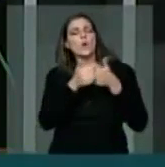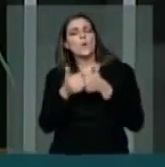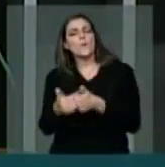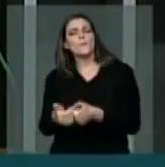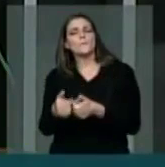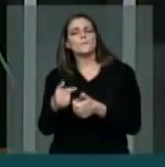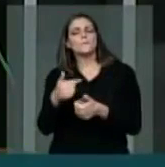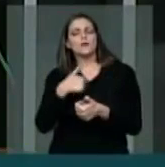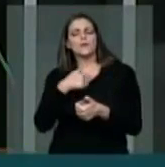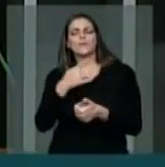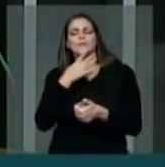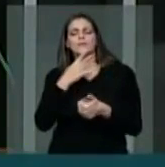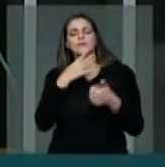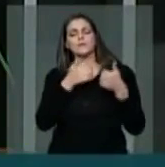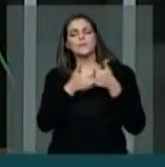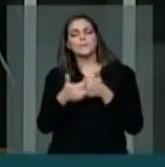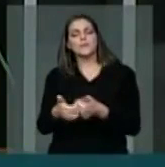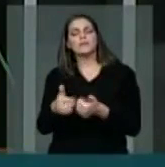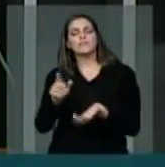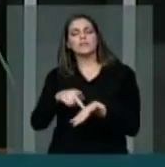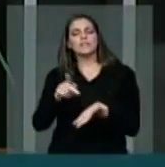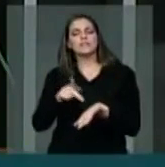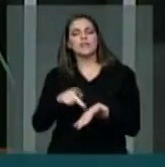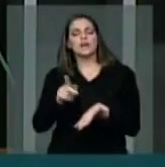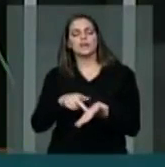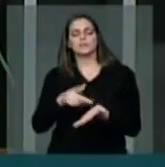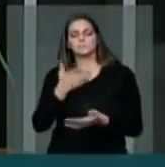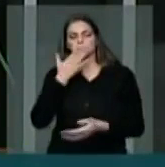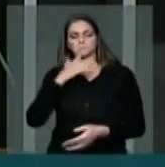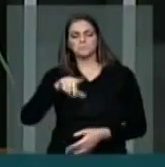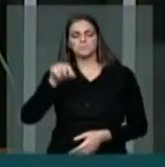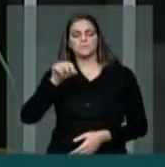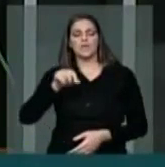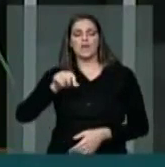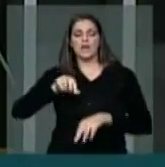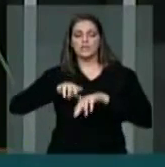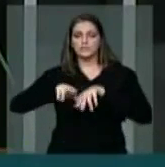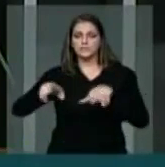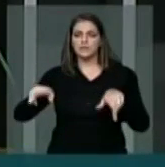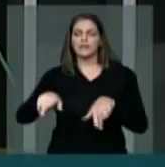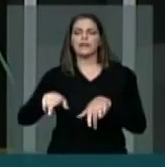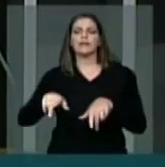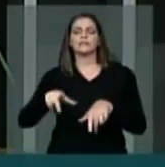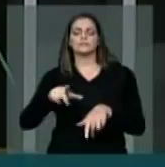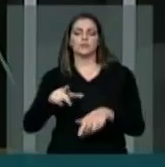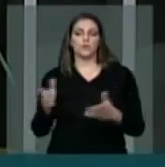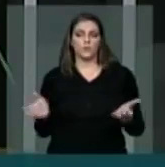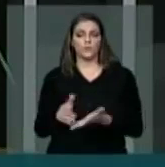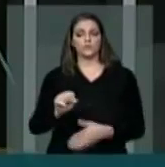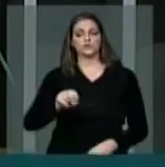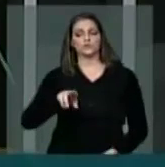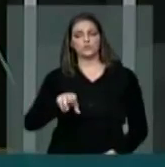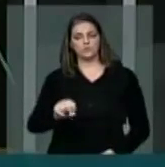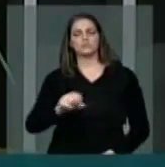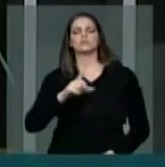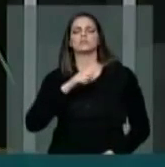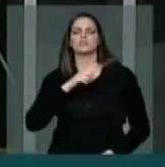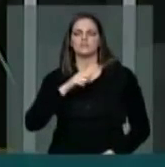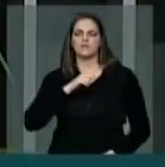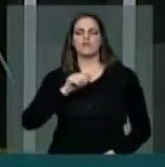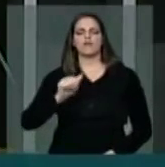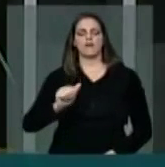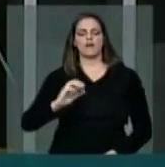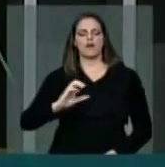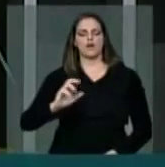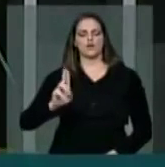espaço na medicina ocidental. No Brasil, o sistema único de saúde já oferece esse tipo de tratamento